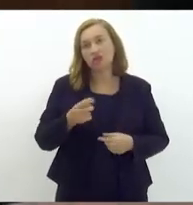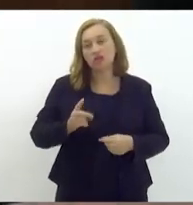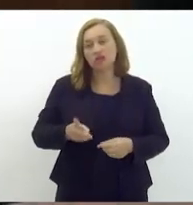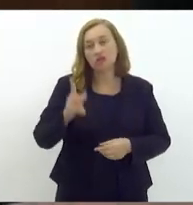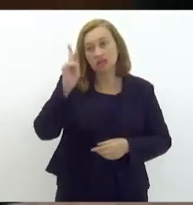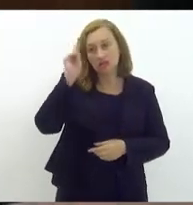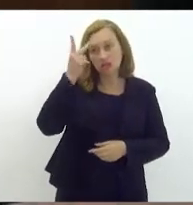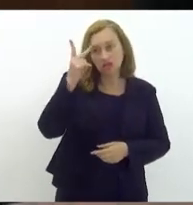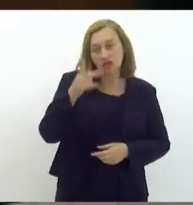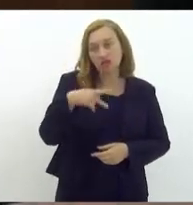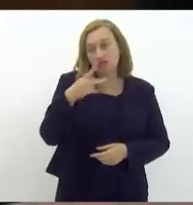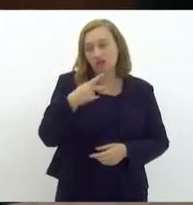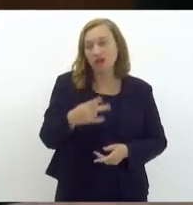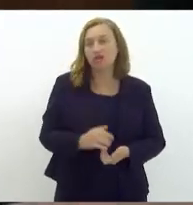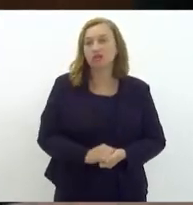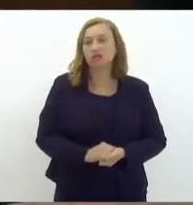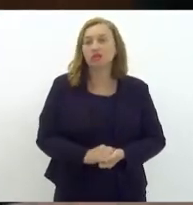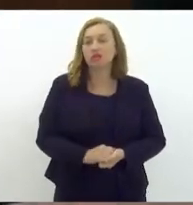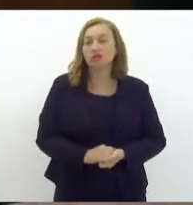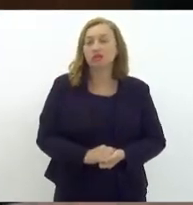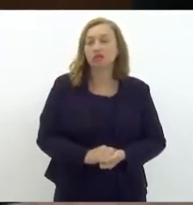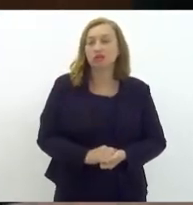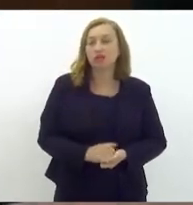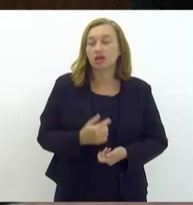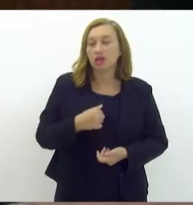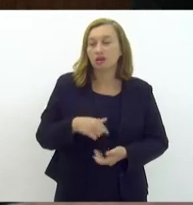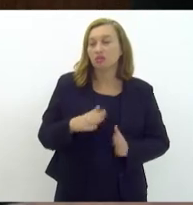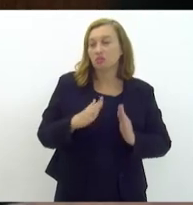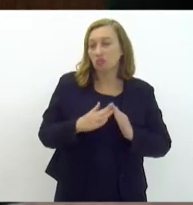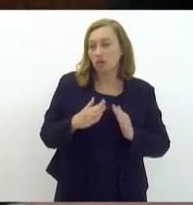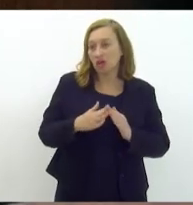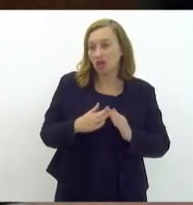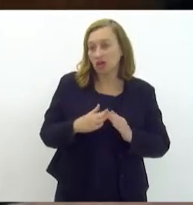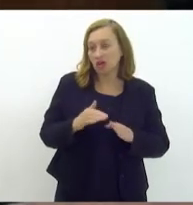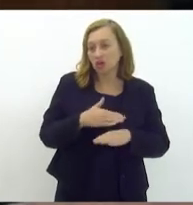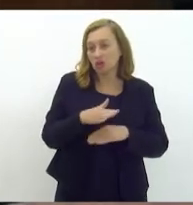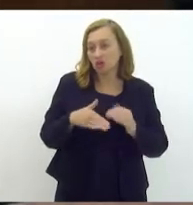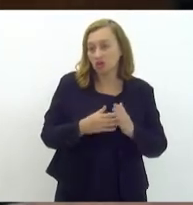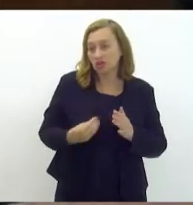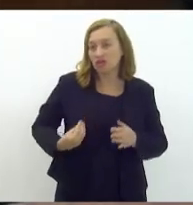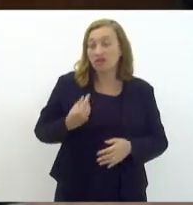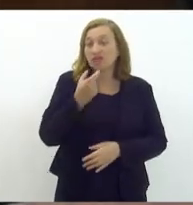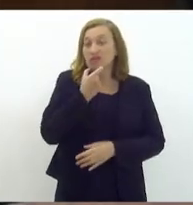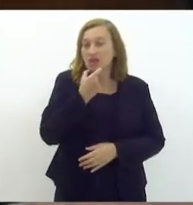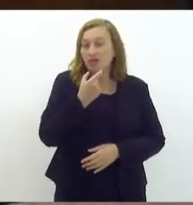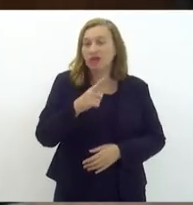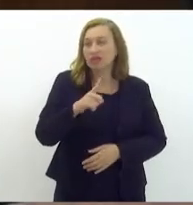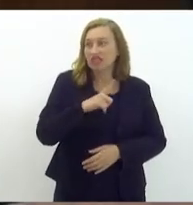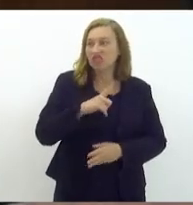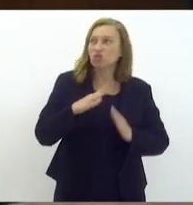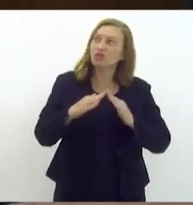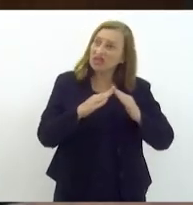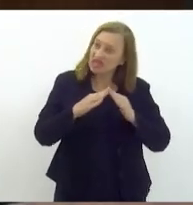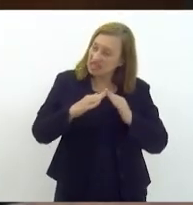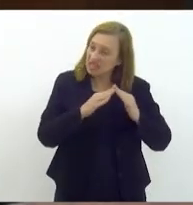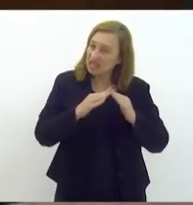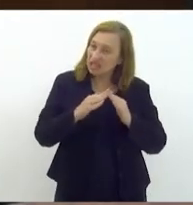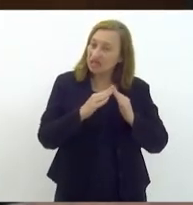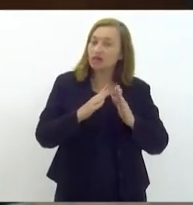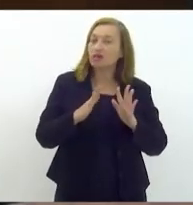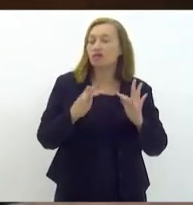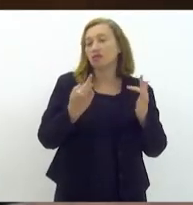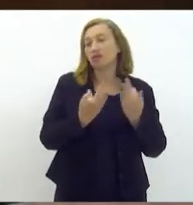história que eu que morei minha vida quase toda na Penha, nós tínhamos uma vizinha, uma família